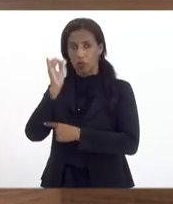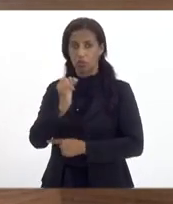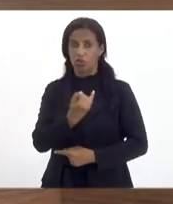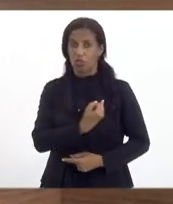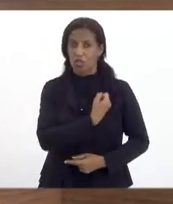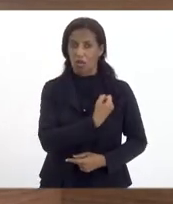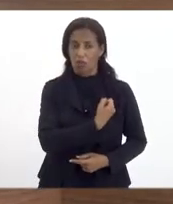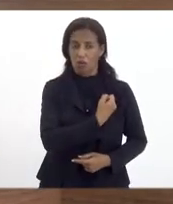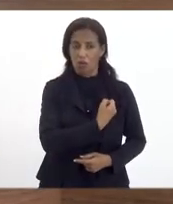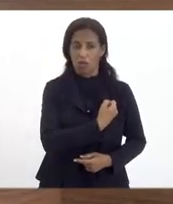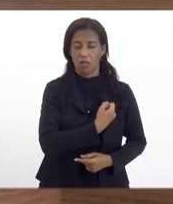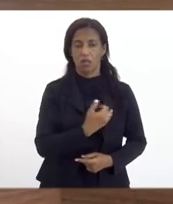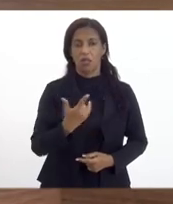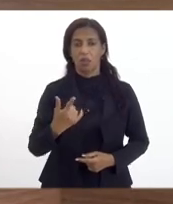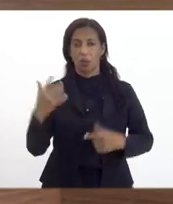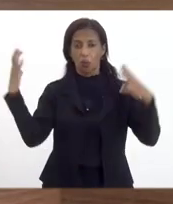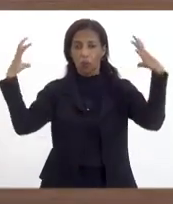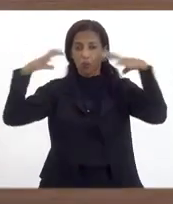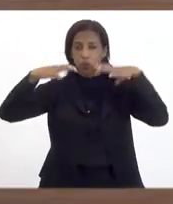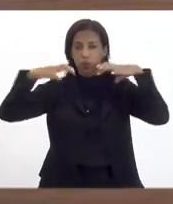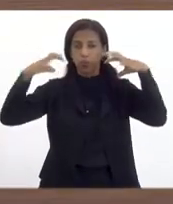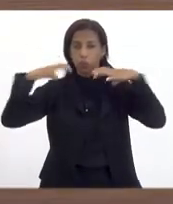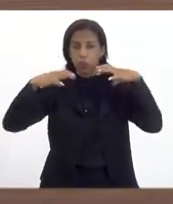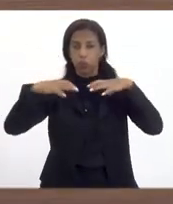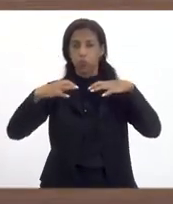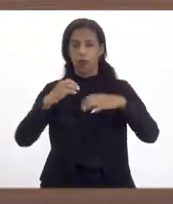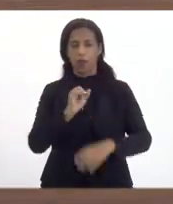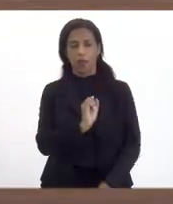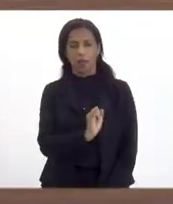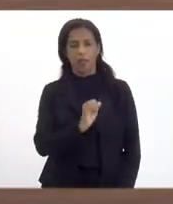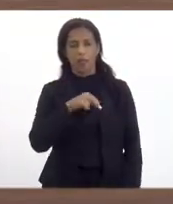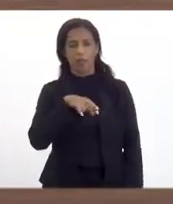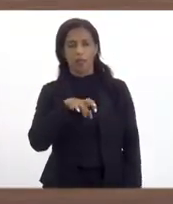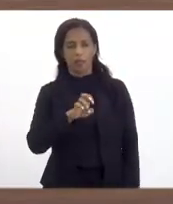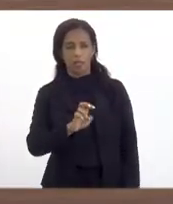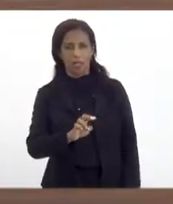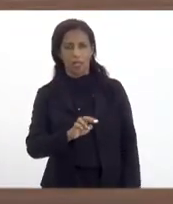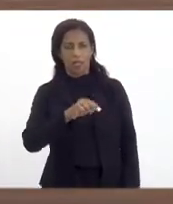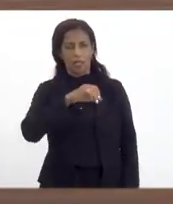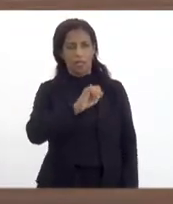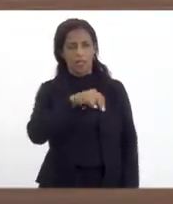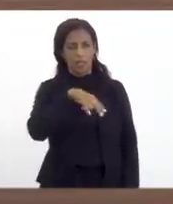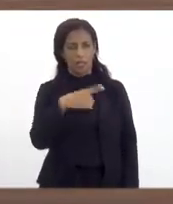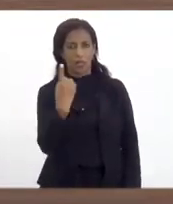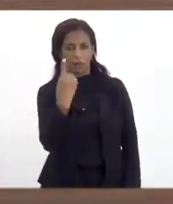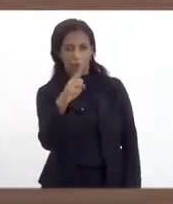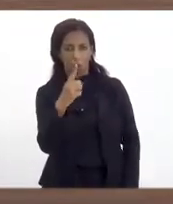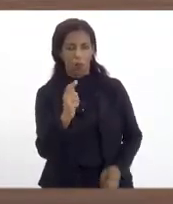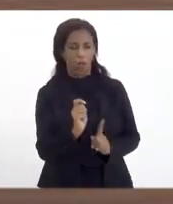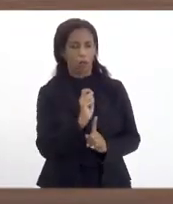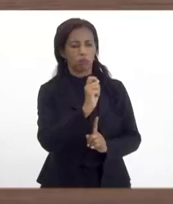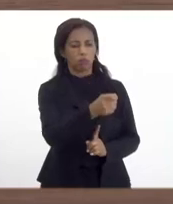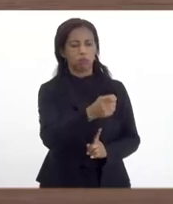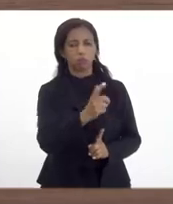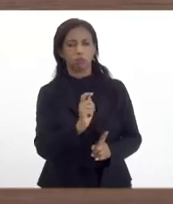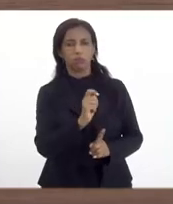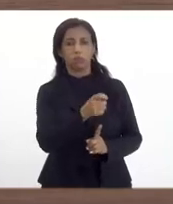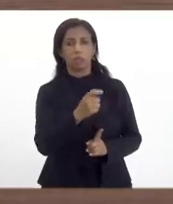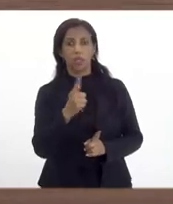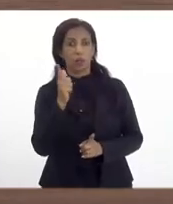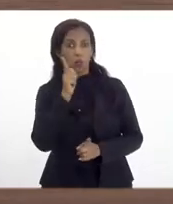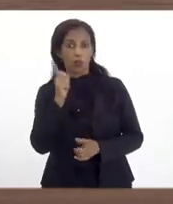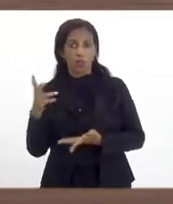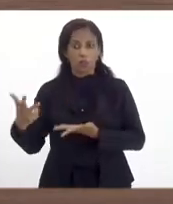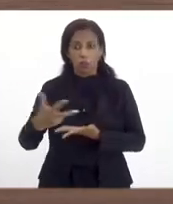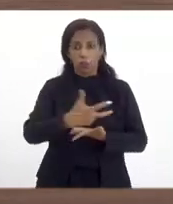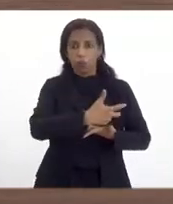prejudicados com as fortes chuvas, a ECN colocava um real sobre o valor e nós tivemos uma arrecadação